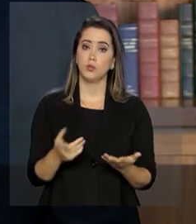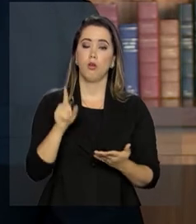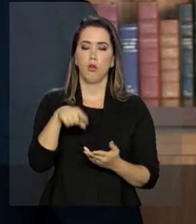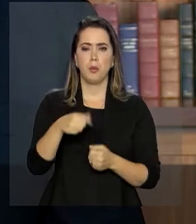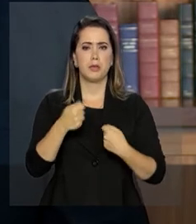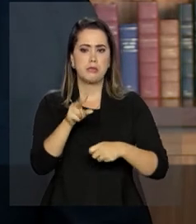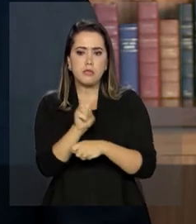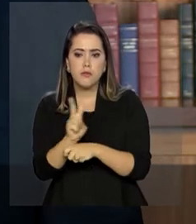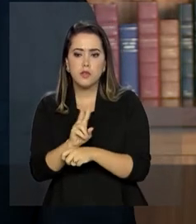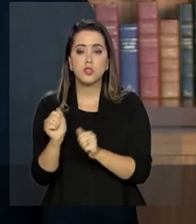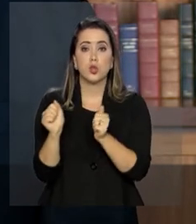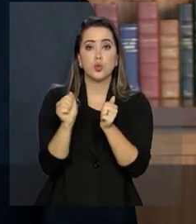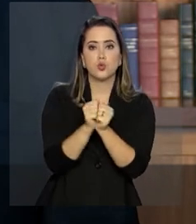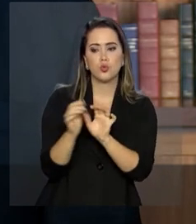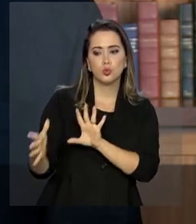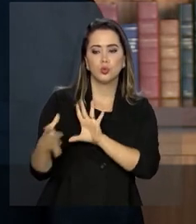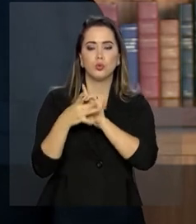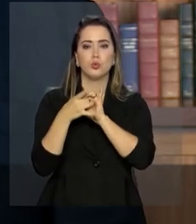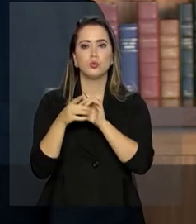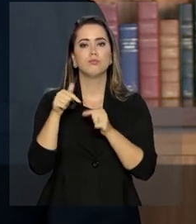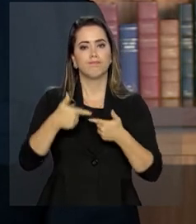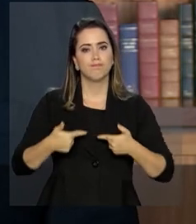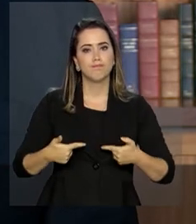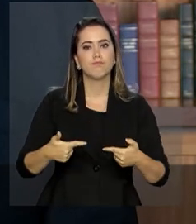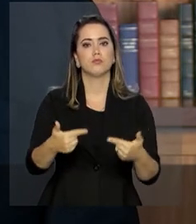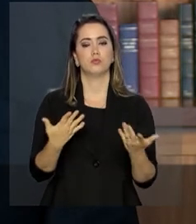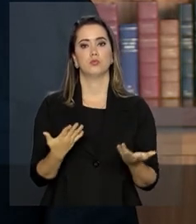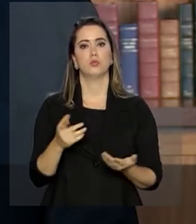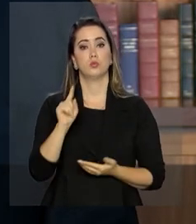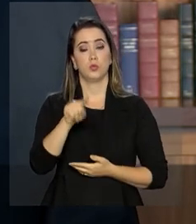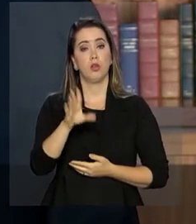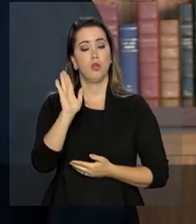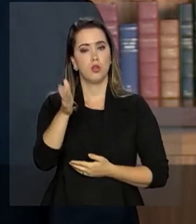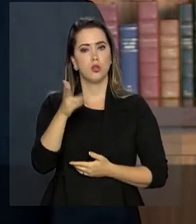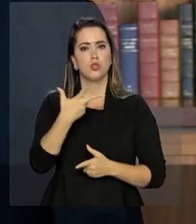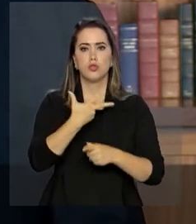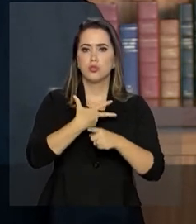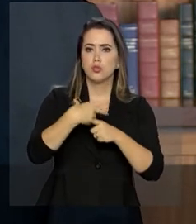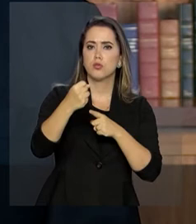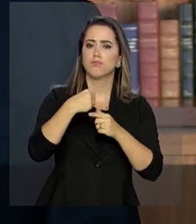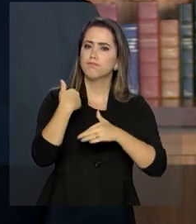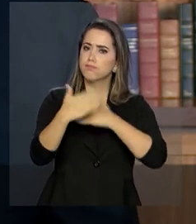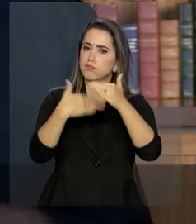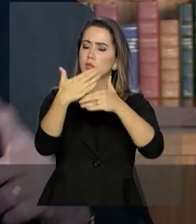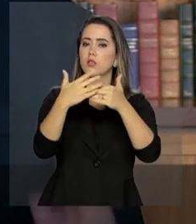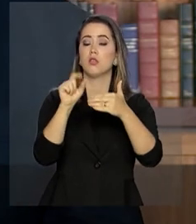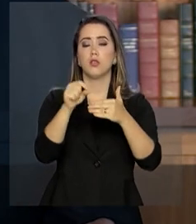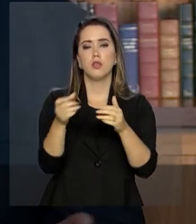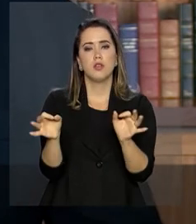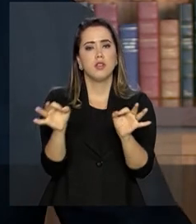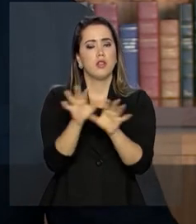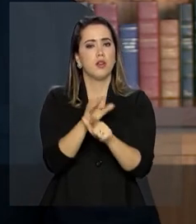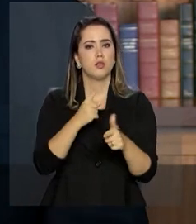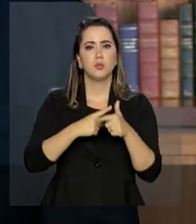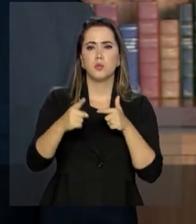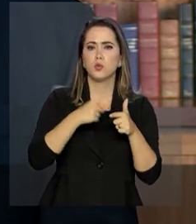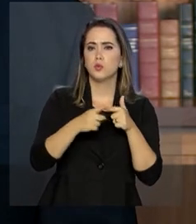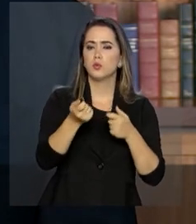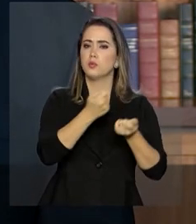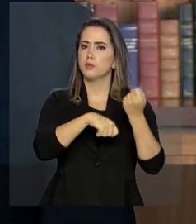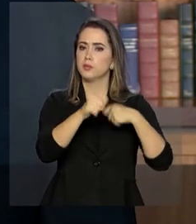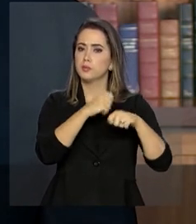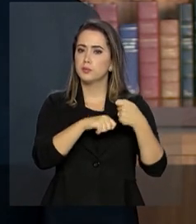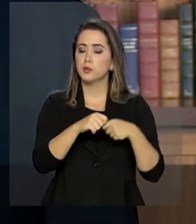sendo vigilantes e parceiros nessa luta. Já resgatamos o progresso e retiramos o país da